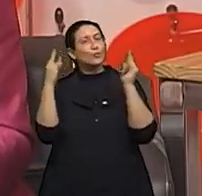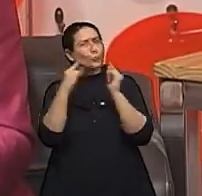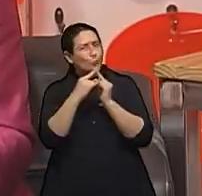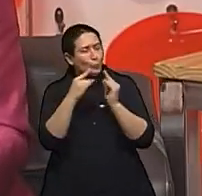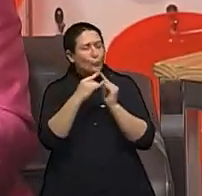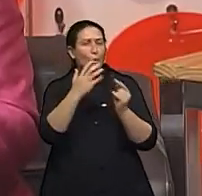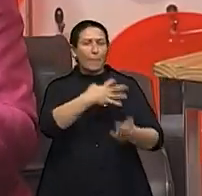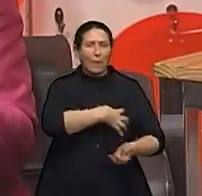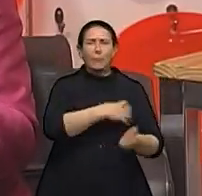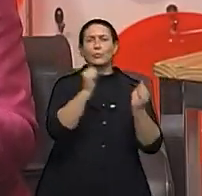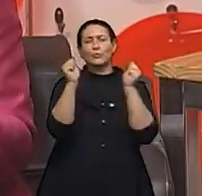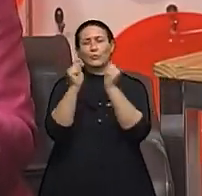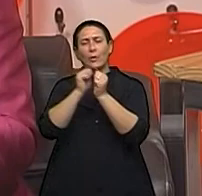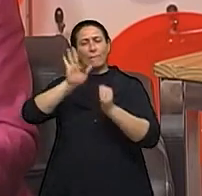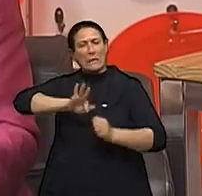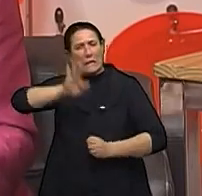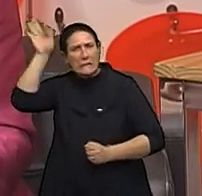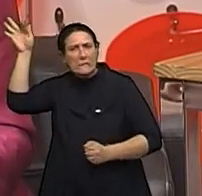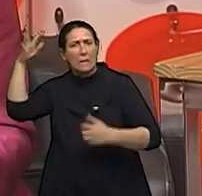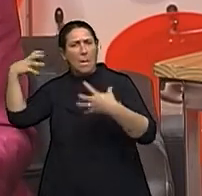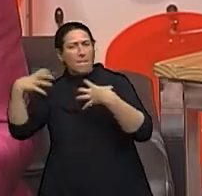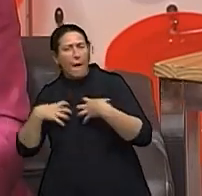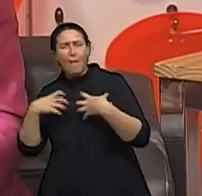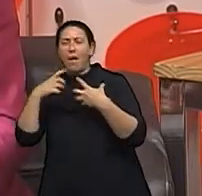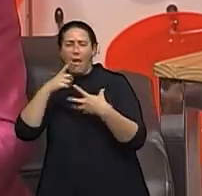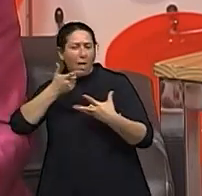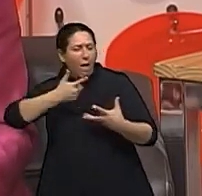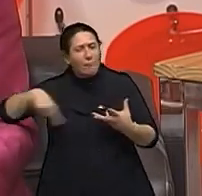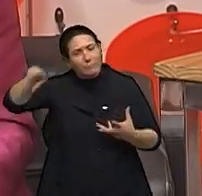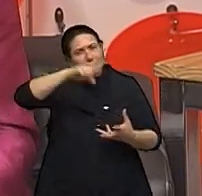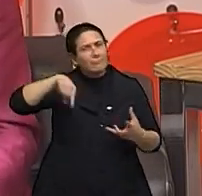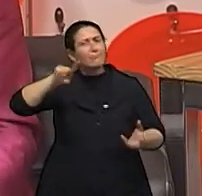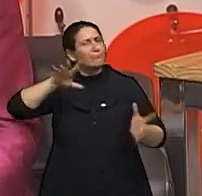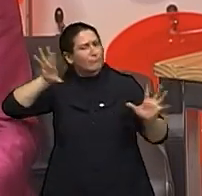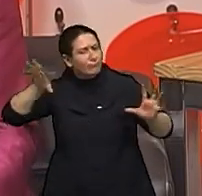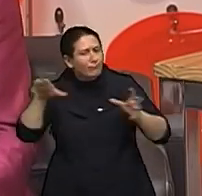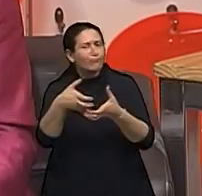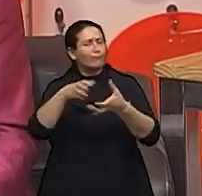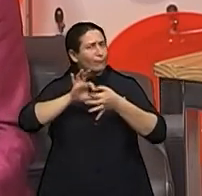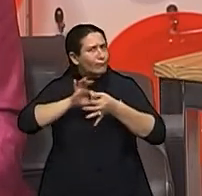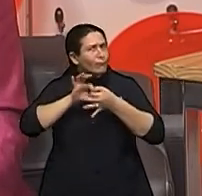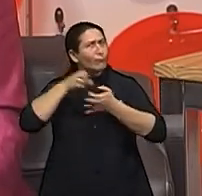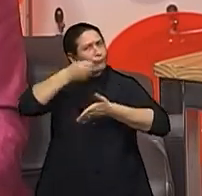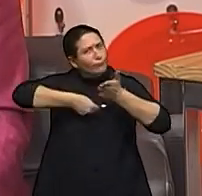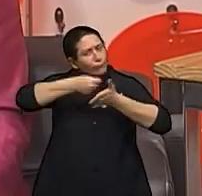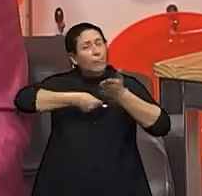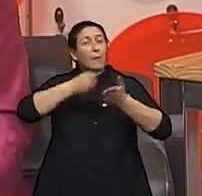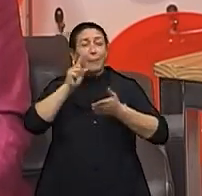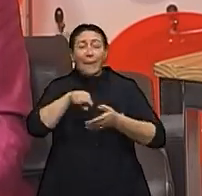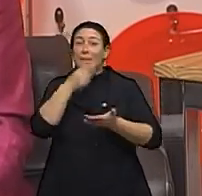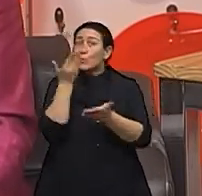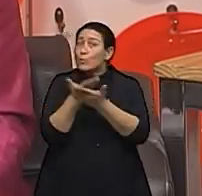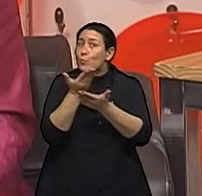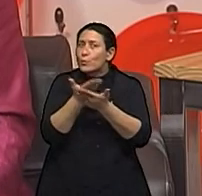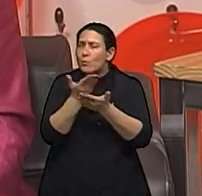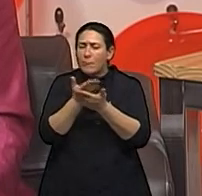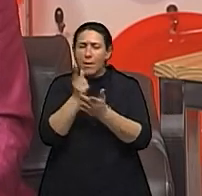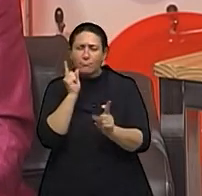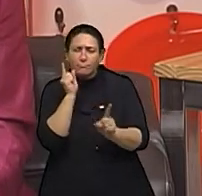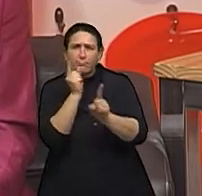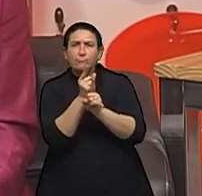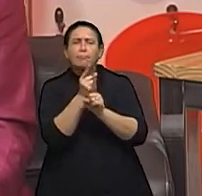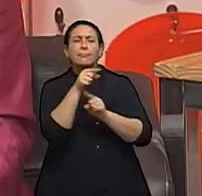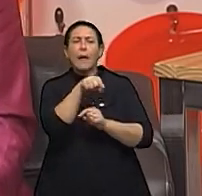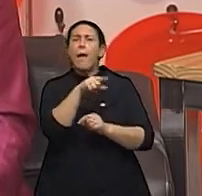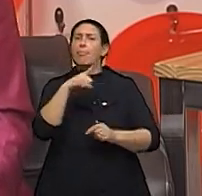com a Femama e outras instituições para conseguir fazer com que esse estudo dos genes